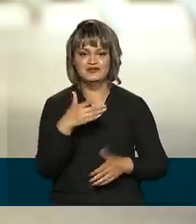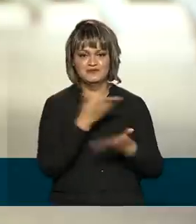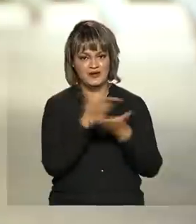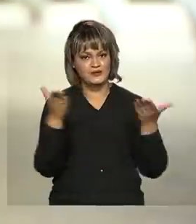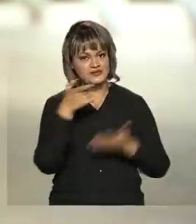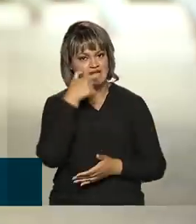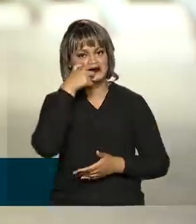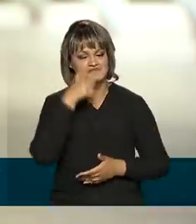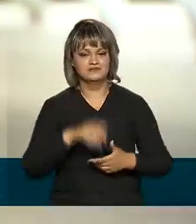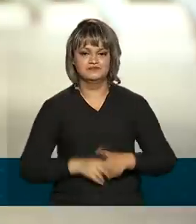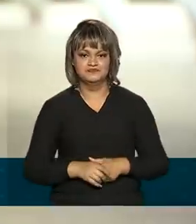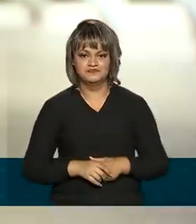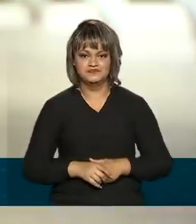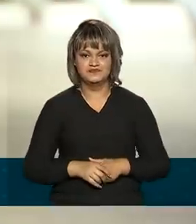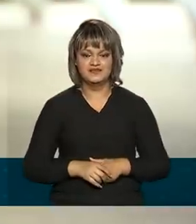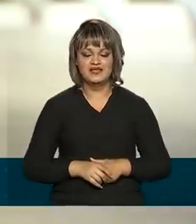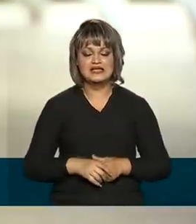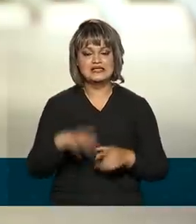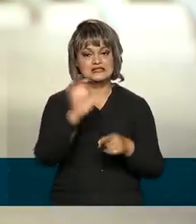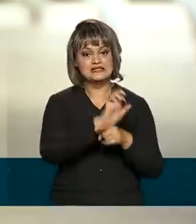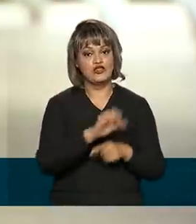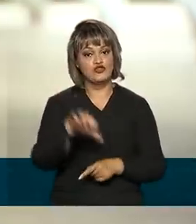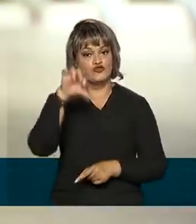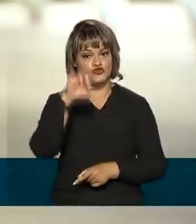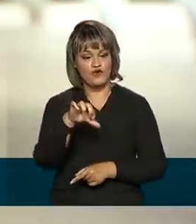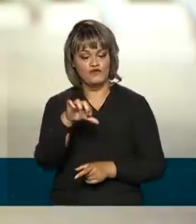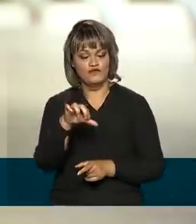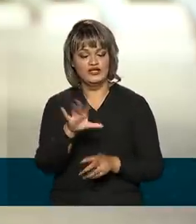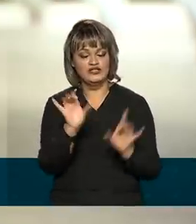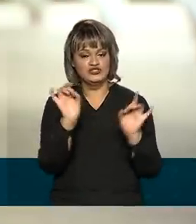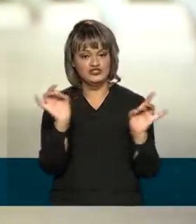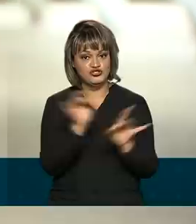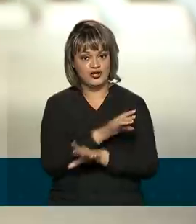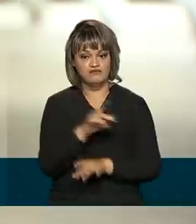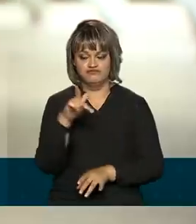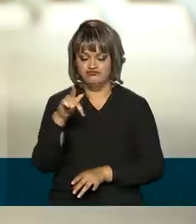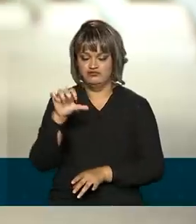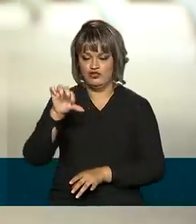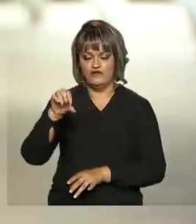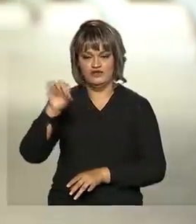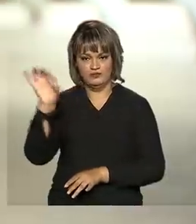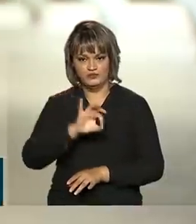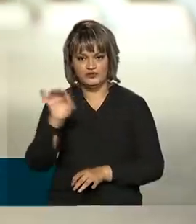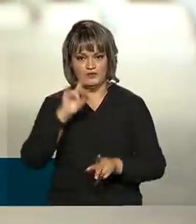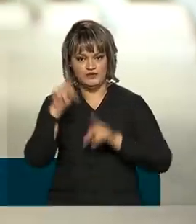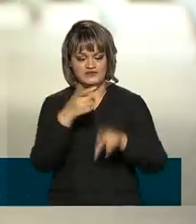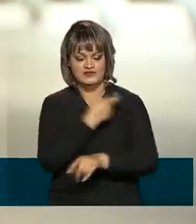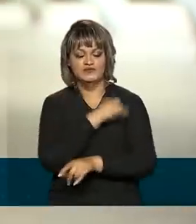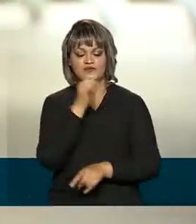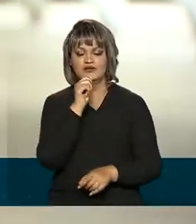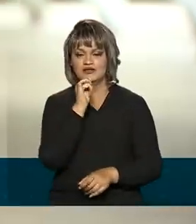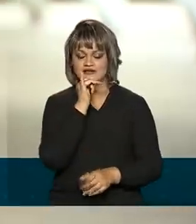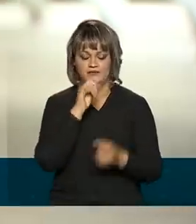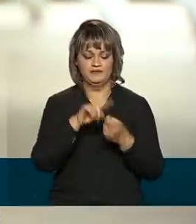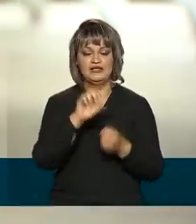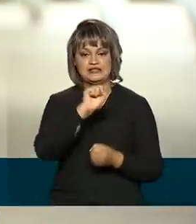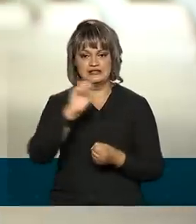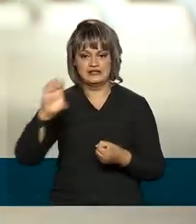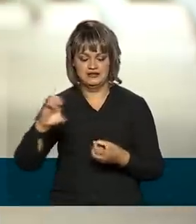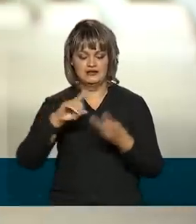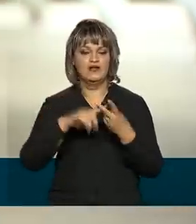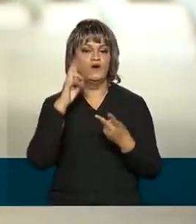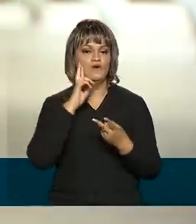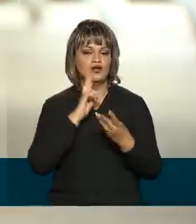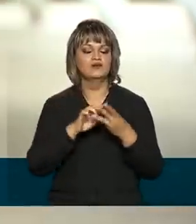todos que nos acompanham. Olha, os nove estados que estão com a cobertura vacinal acima de 90% são Santa Catarina, Roraima, São